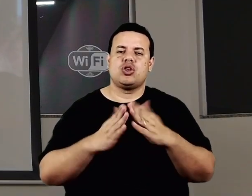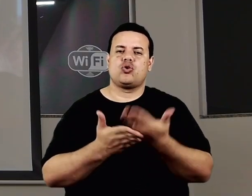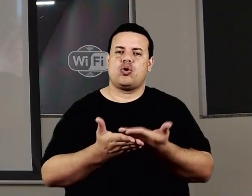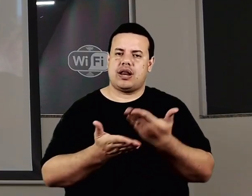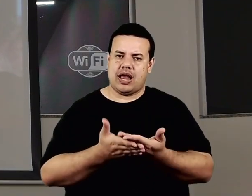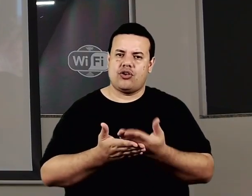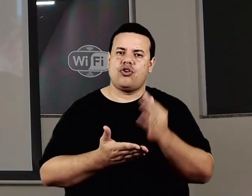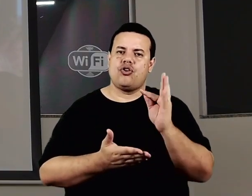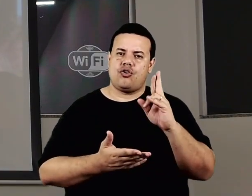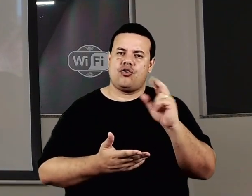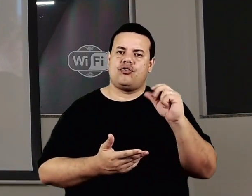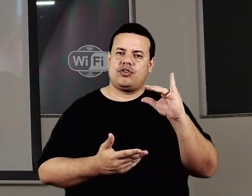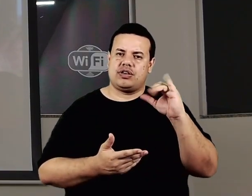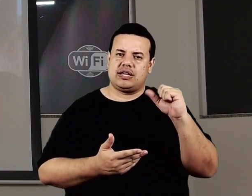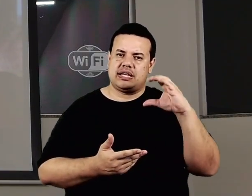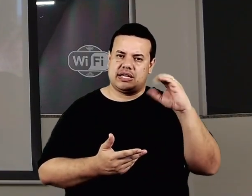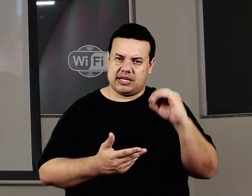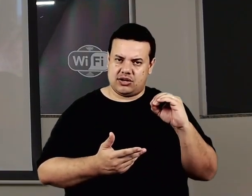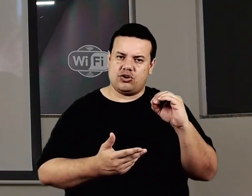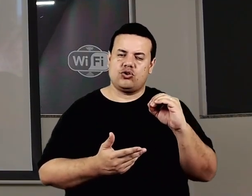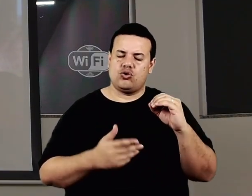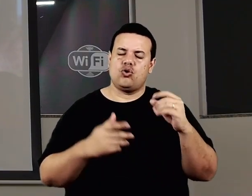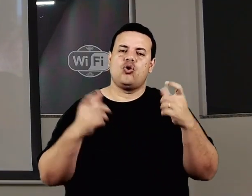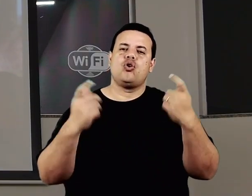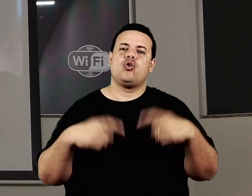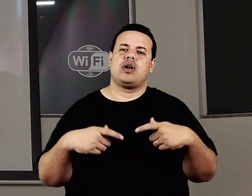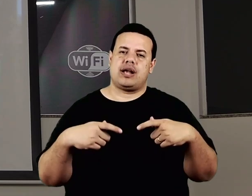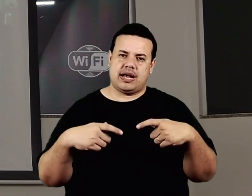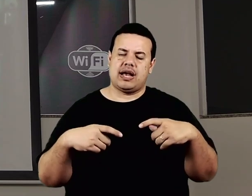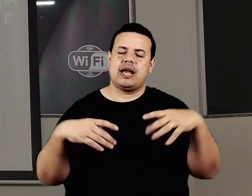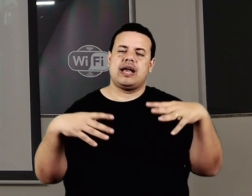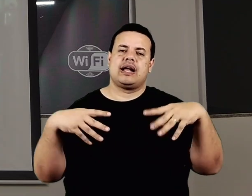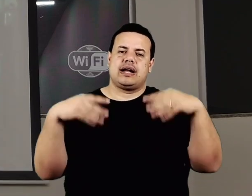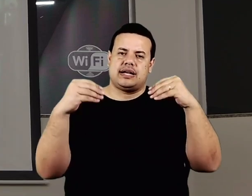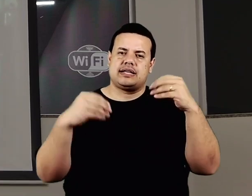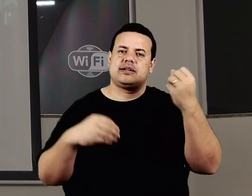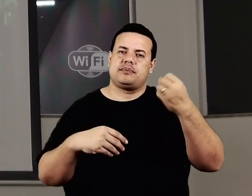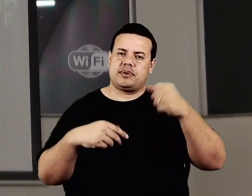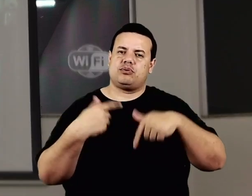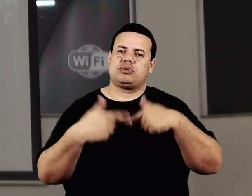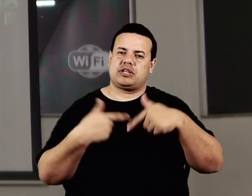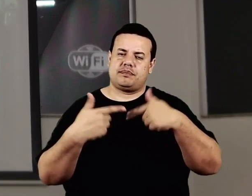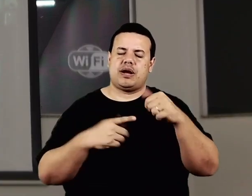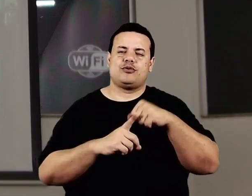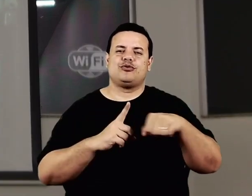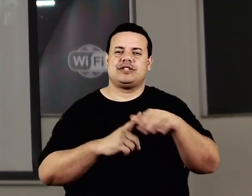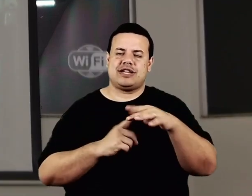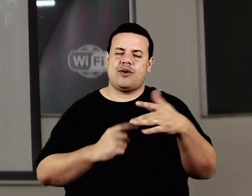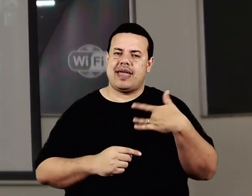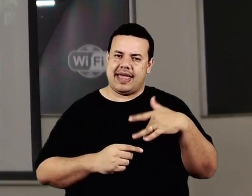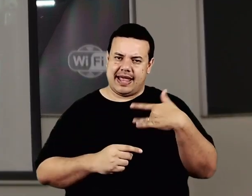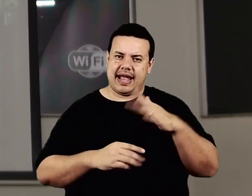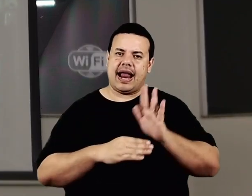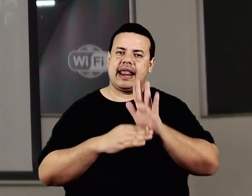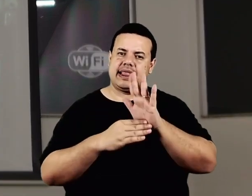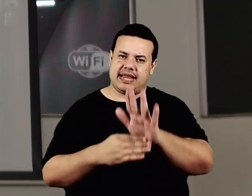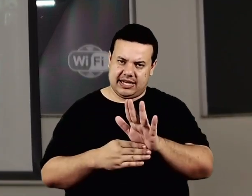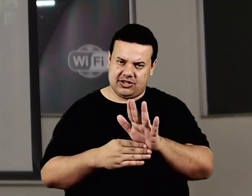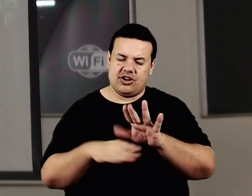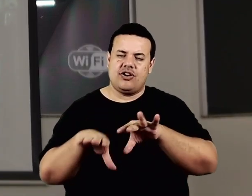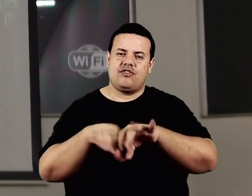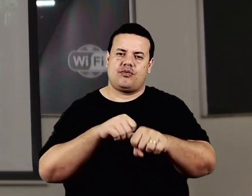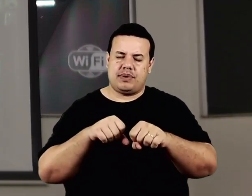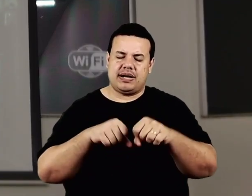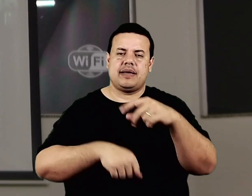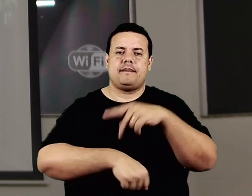Praça Castelo Branco, o famoso Redondo, onde se envolveu em trabalhos sociais e de caridade. Formada em pedagogia, Maria Guilherme